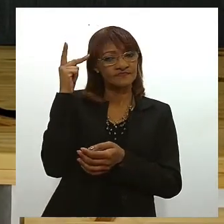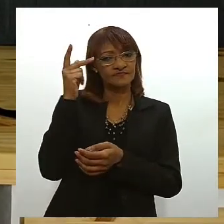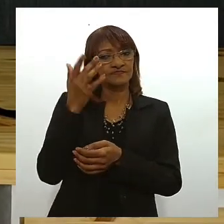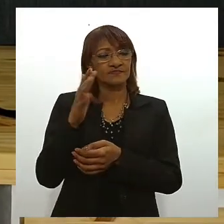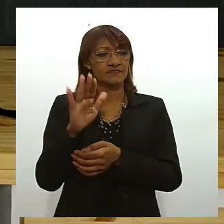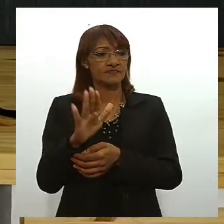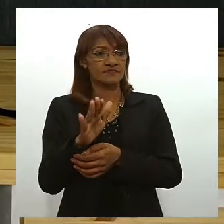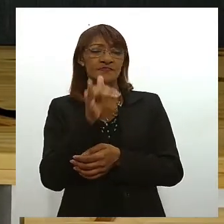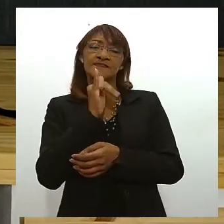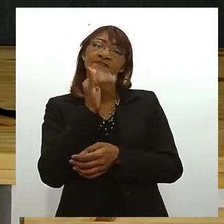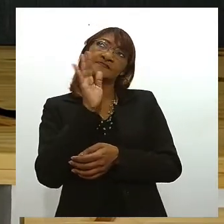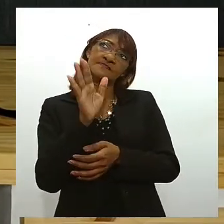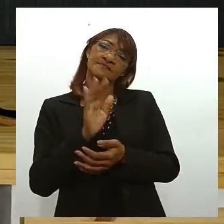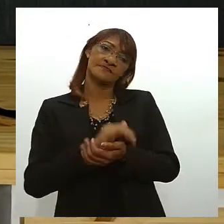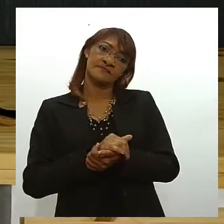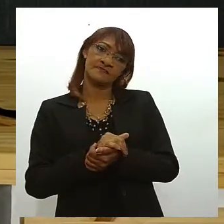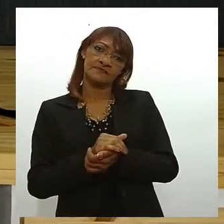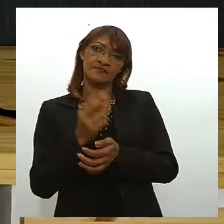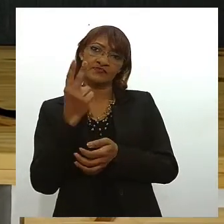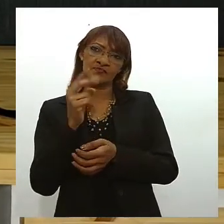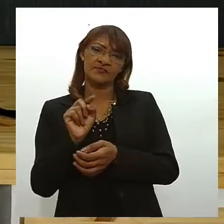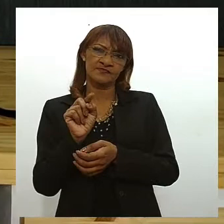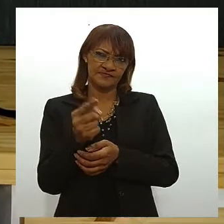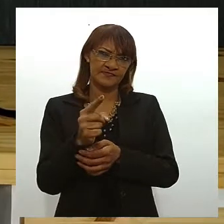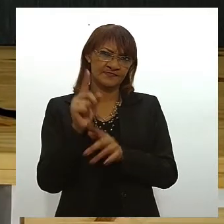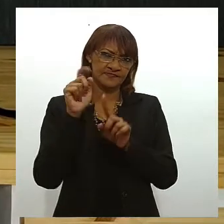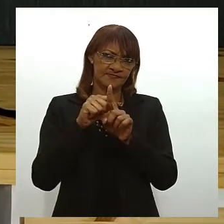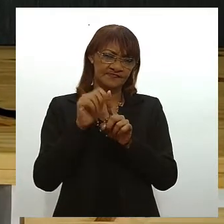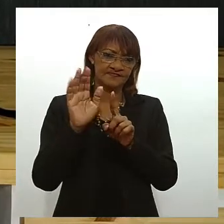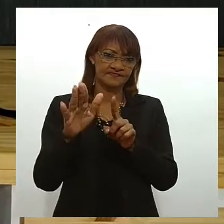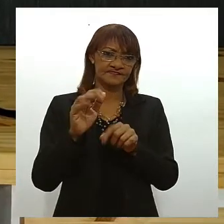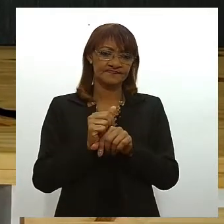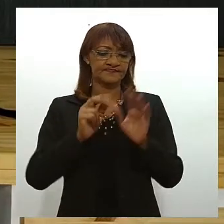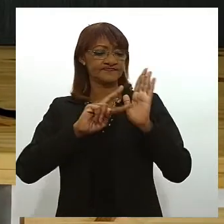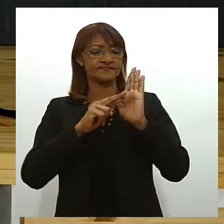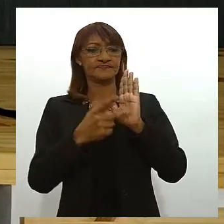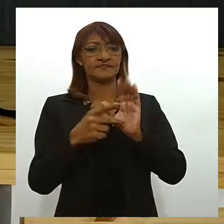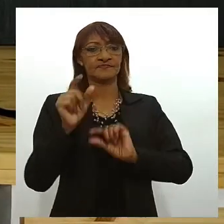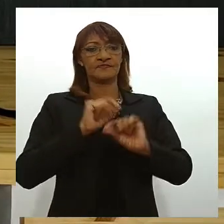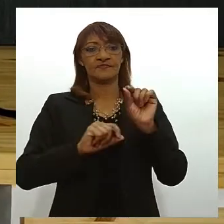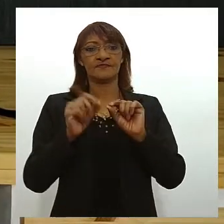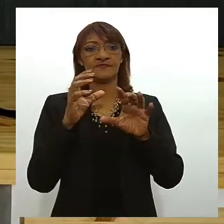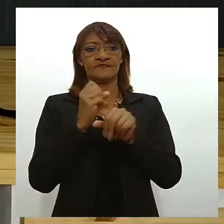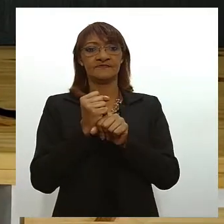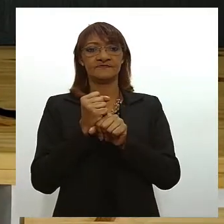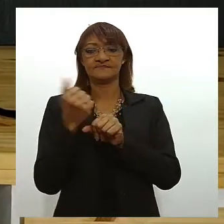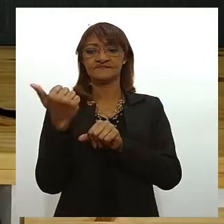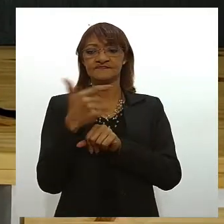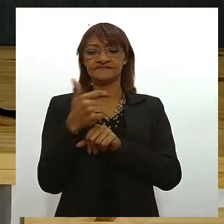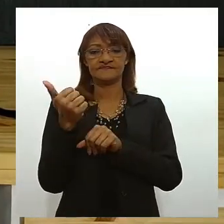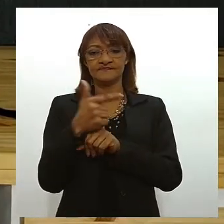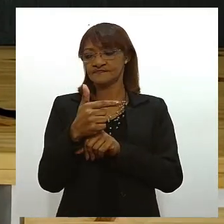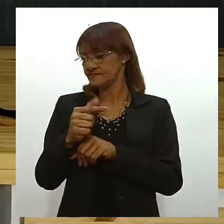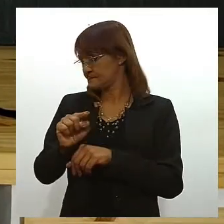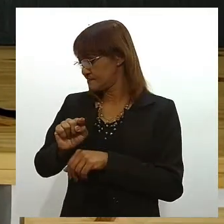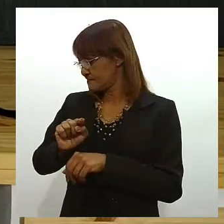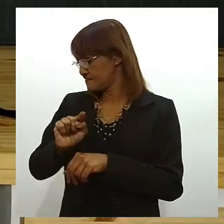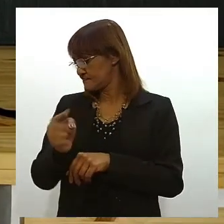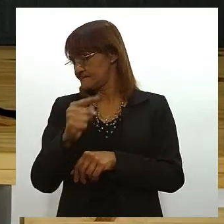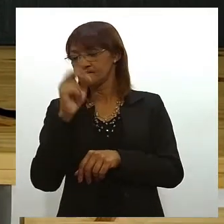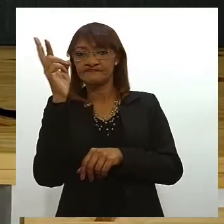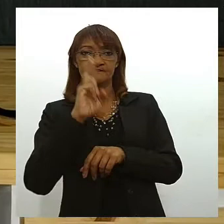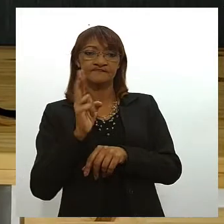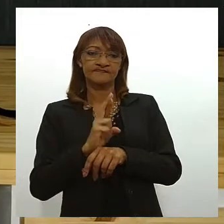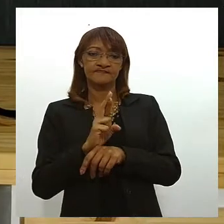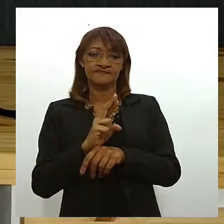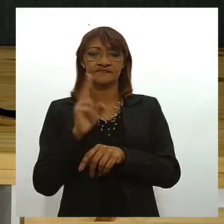lá um exemplo 2 mil reais por mês isso significaria um total de 12 mil reais na reserva de emergência